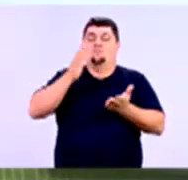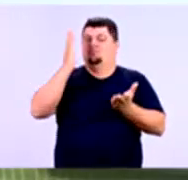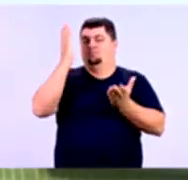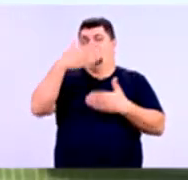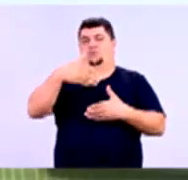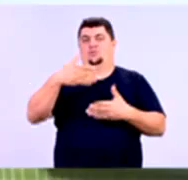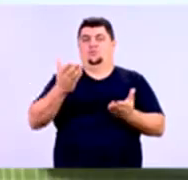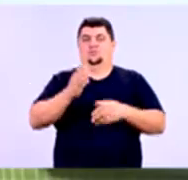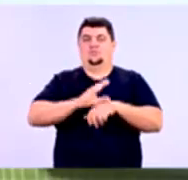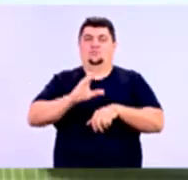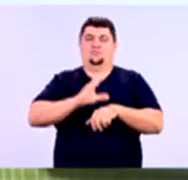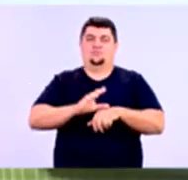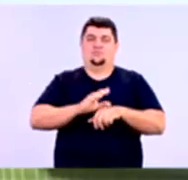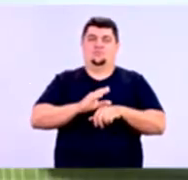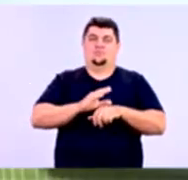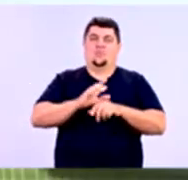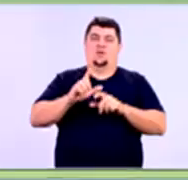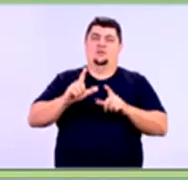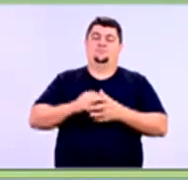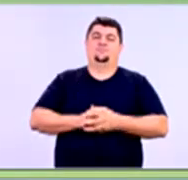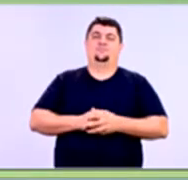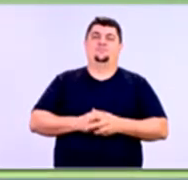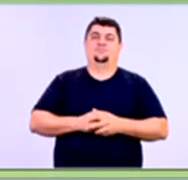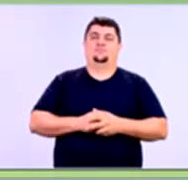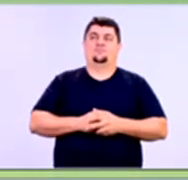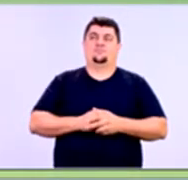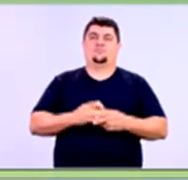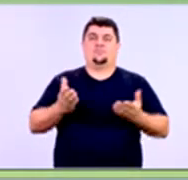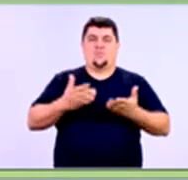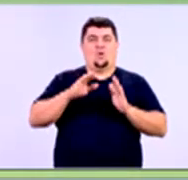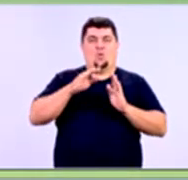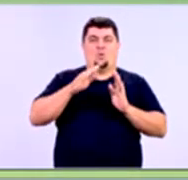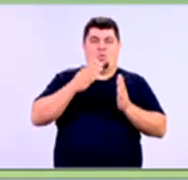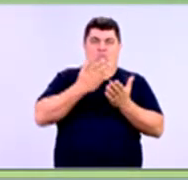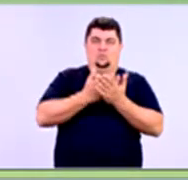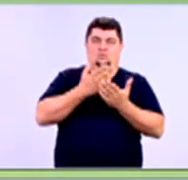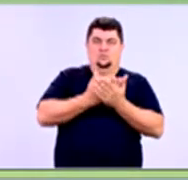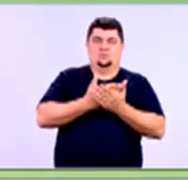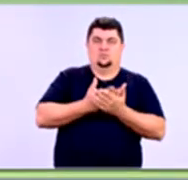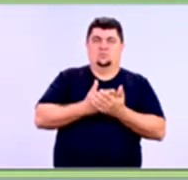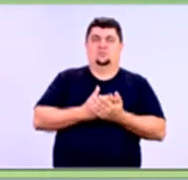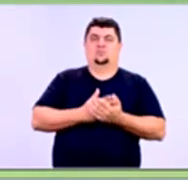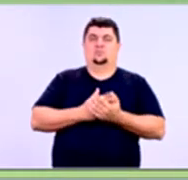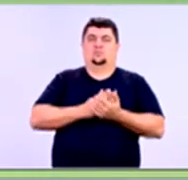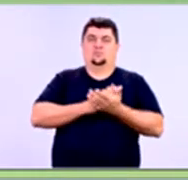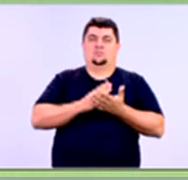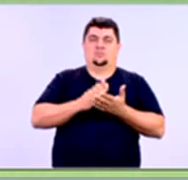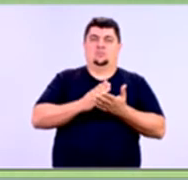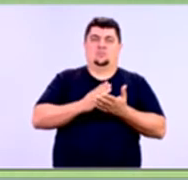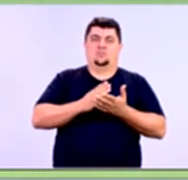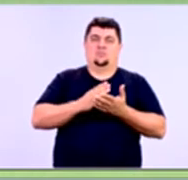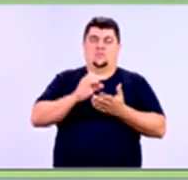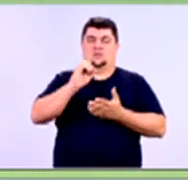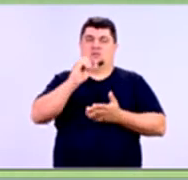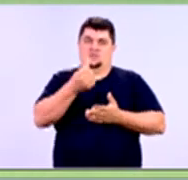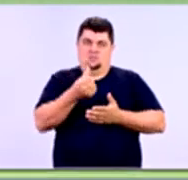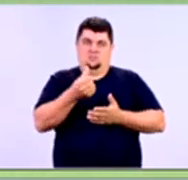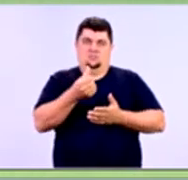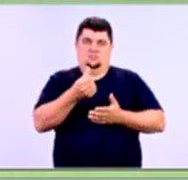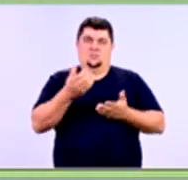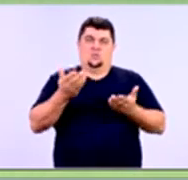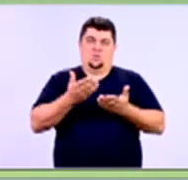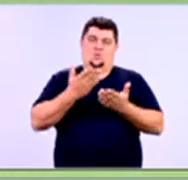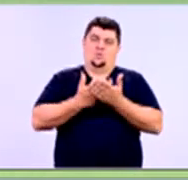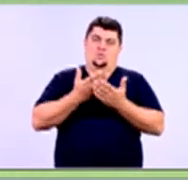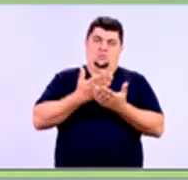curso? Vamos para o quadro? Hoje, na aula dessa... Demos início à tela de aula 06, na aula de